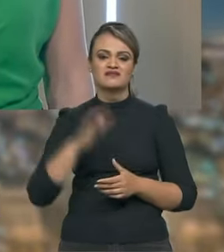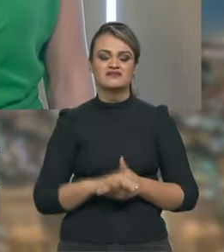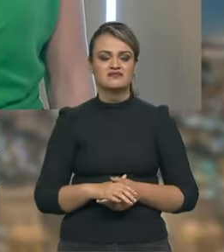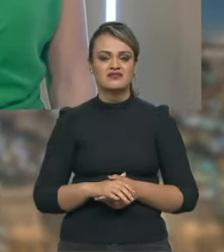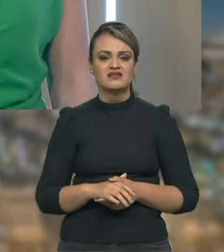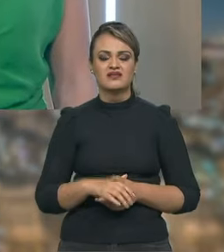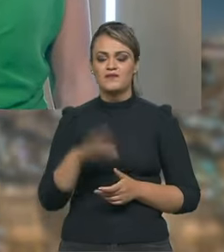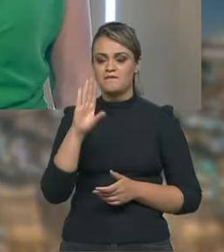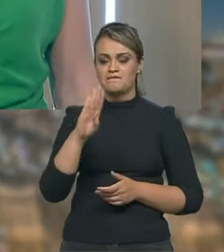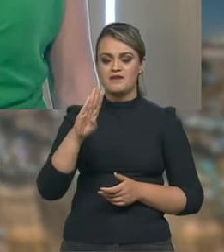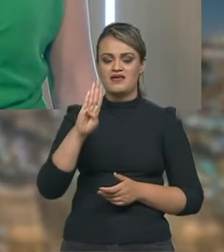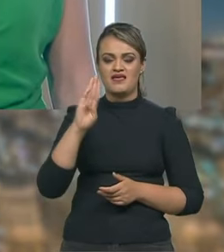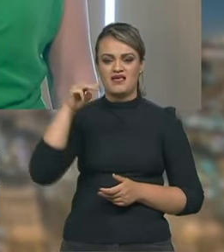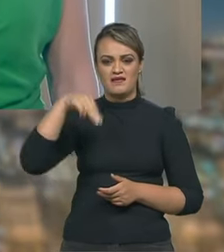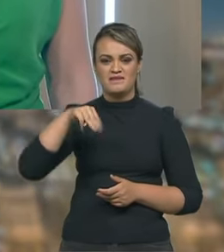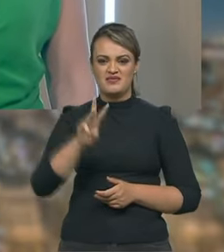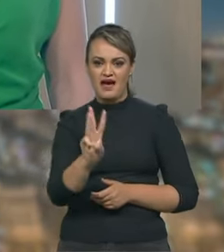com a BMW